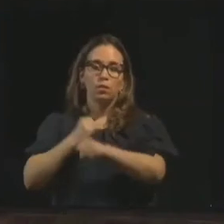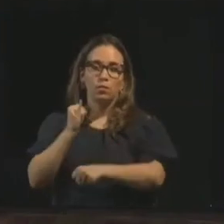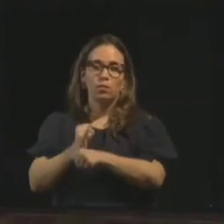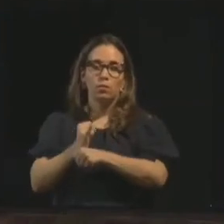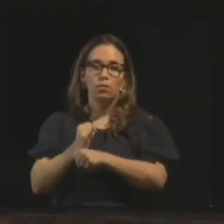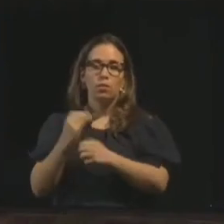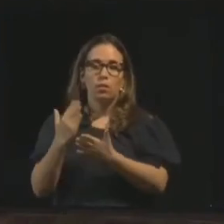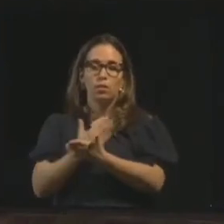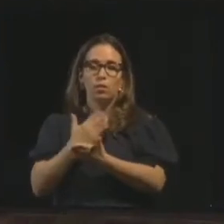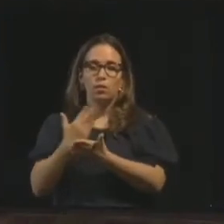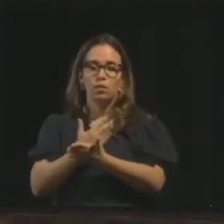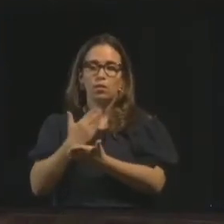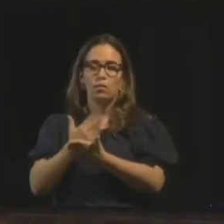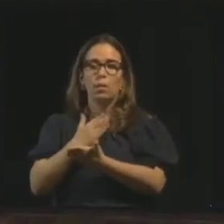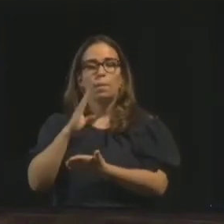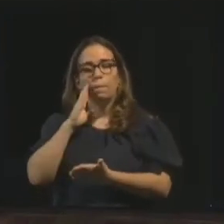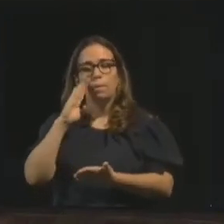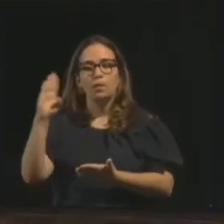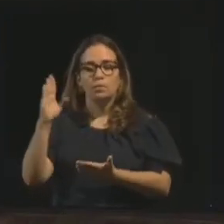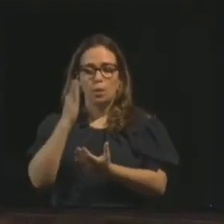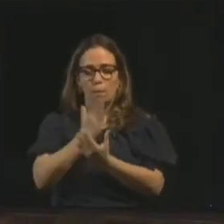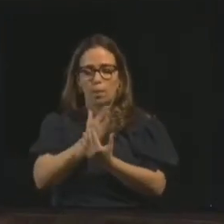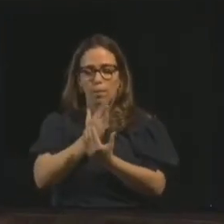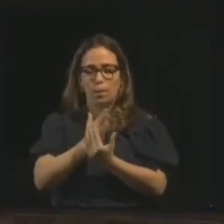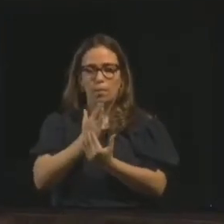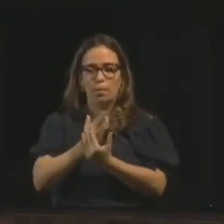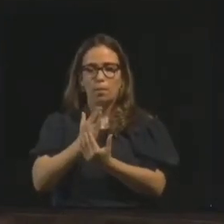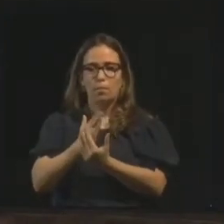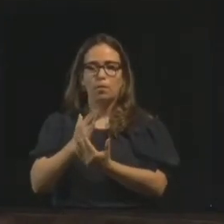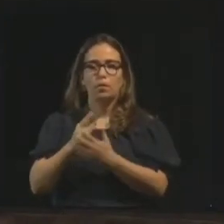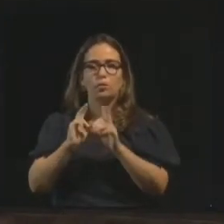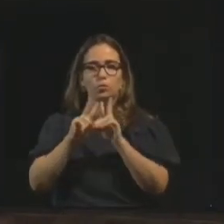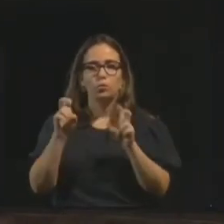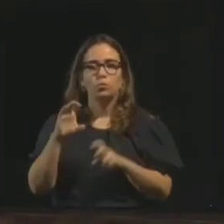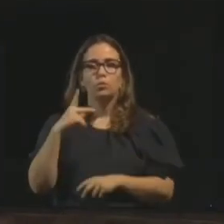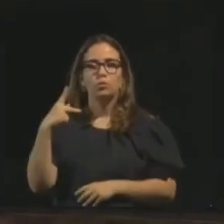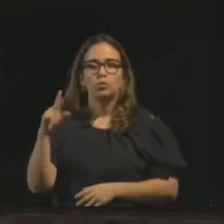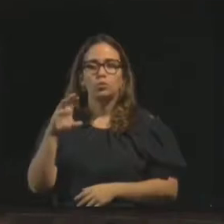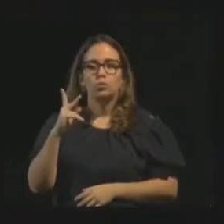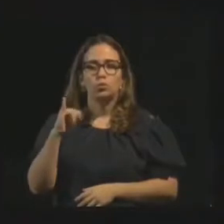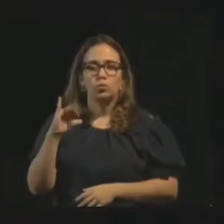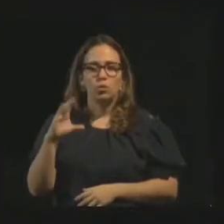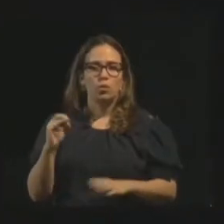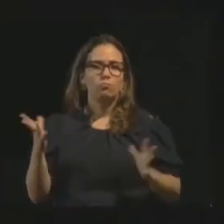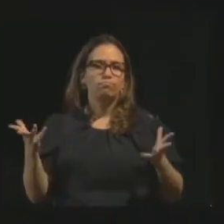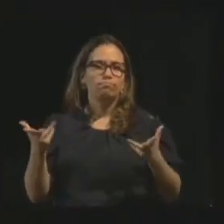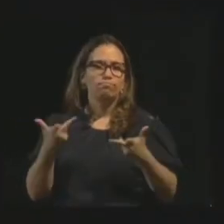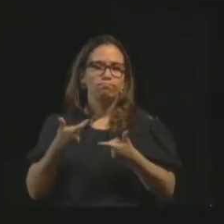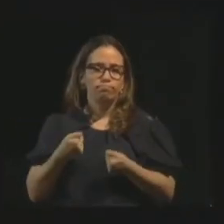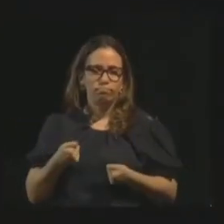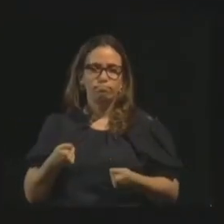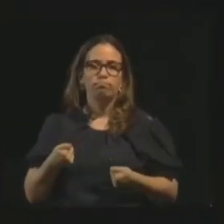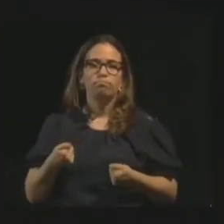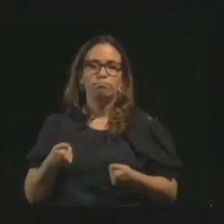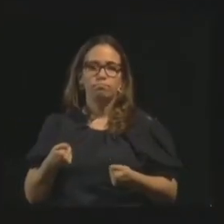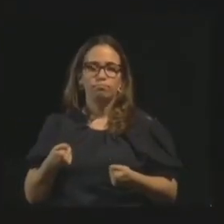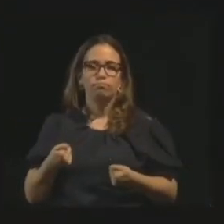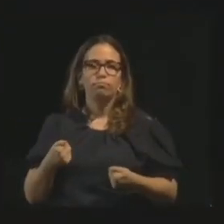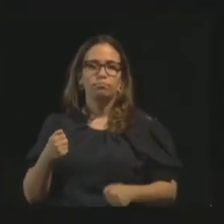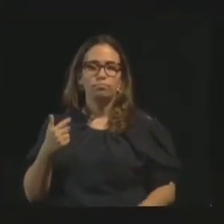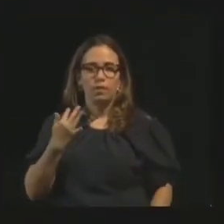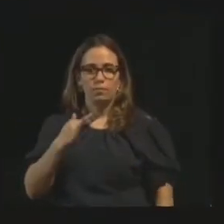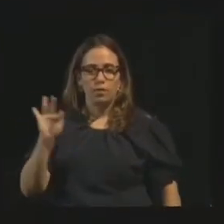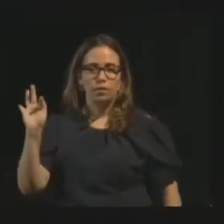uma coletânea das principais lindos casos de Chico, da sua biografia, maravilhosa. Tinha que ser um